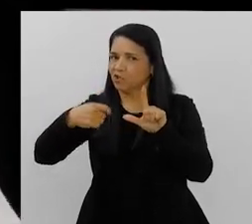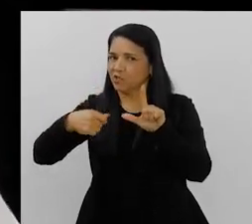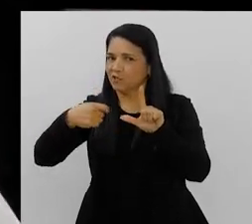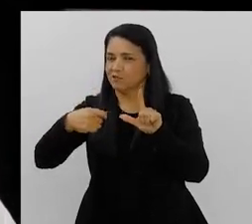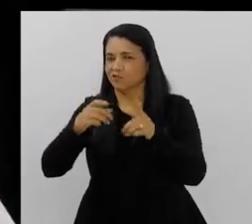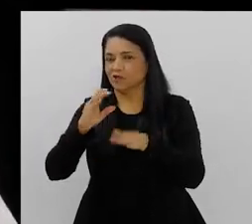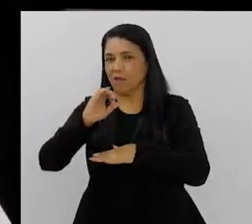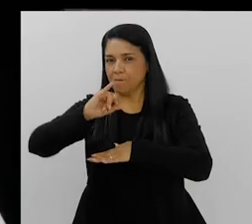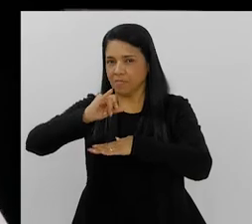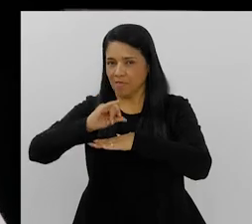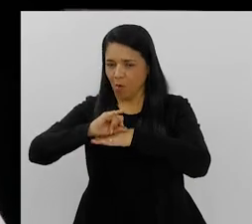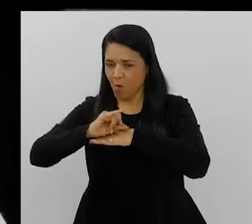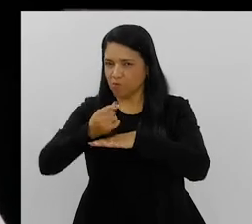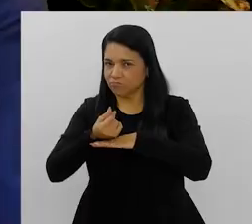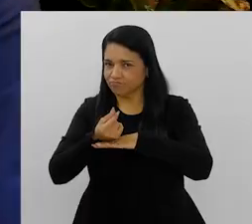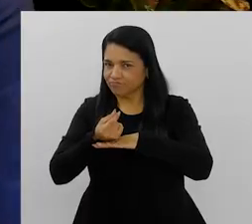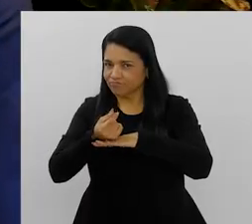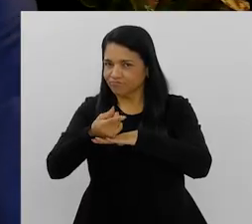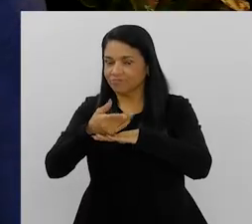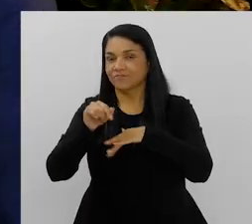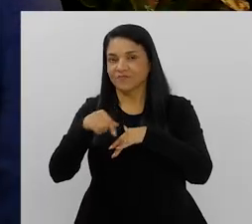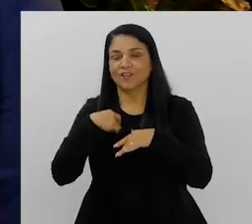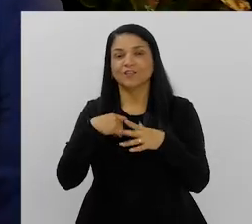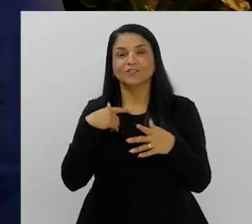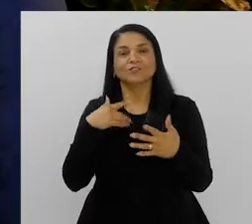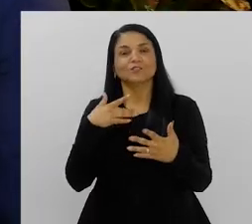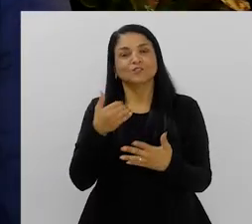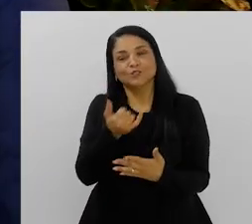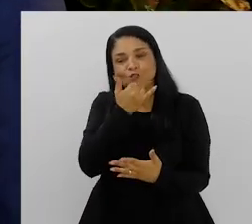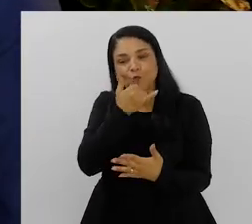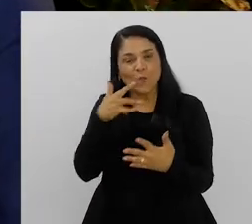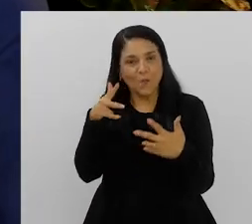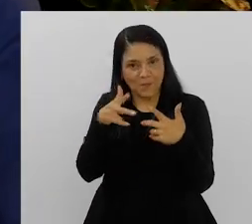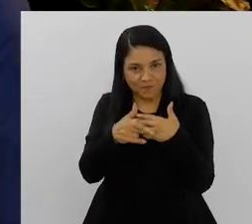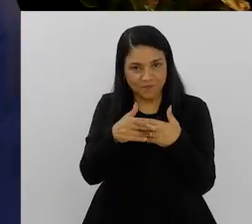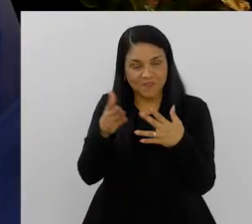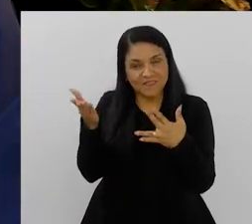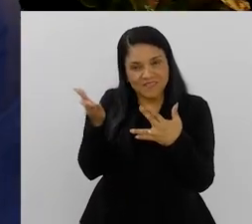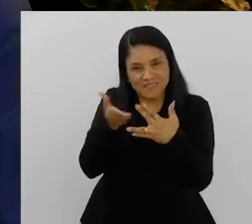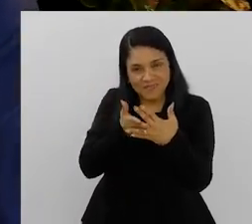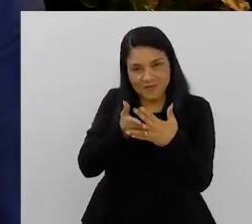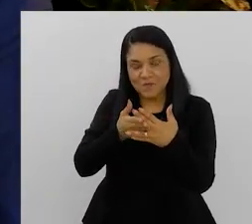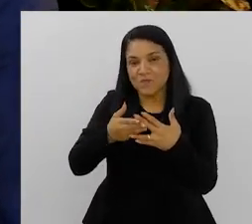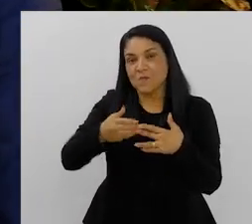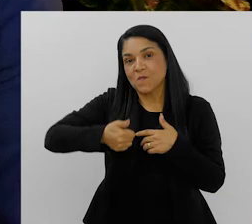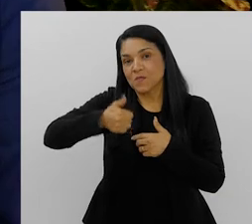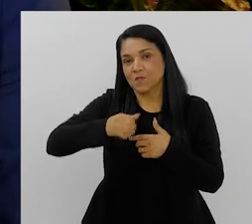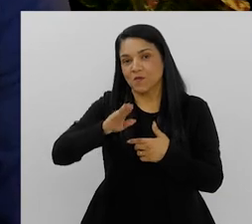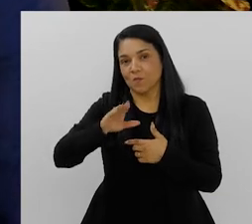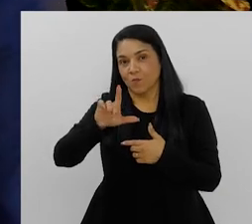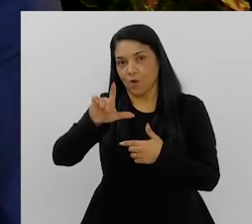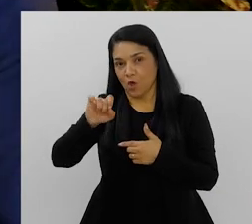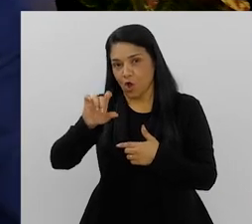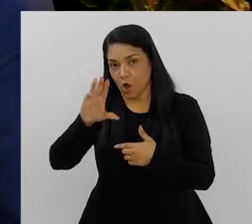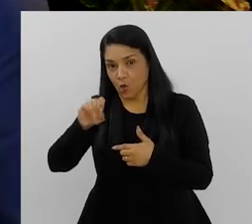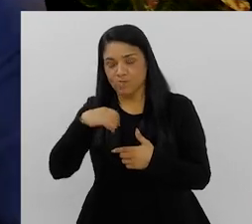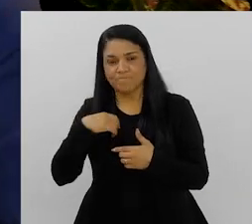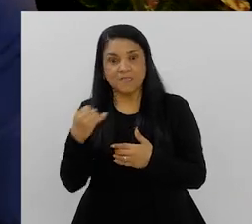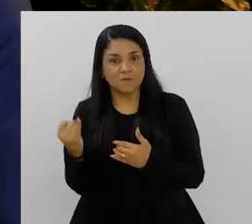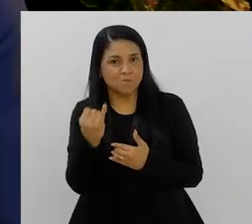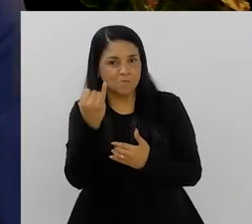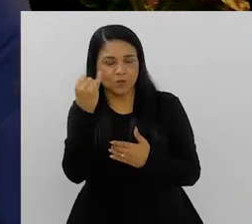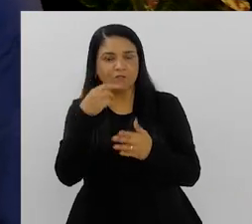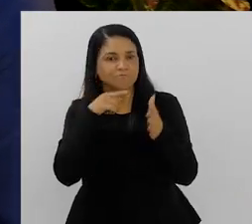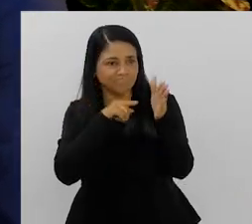e para isso eu acho complicado. Bom, a gente fecha aqui o primeiro bloco, Alex, desculpa estar te cortando, porque a gente está encerrando o primeiro